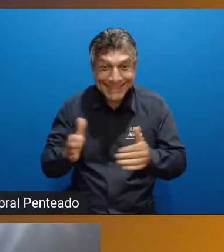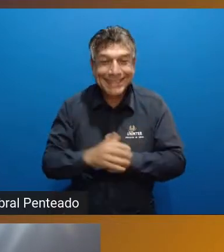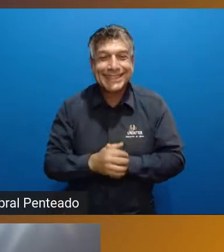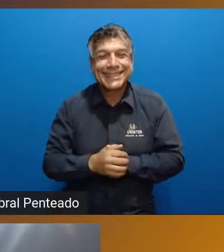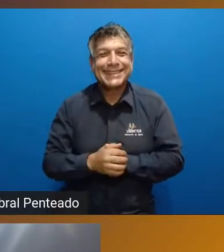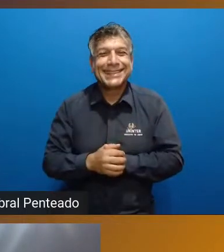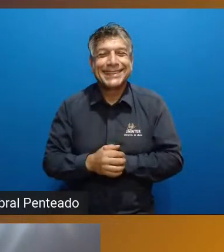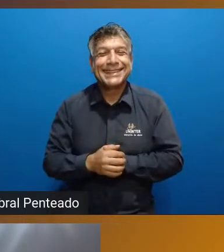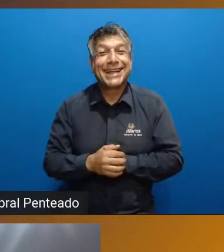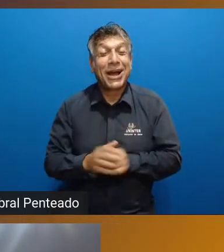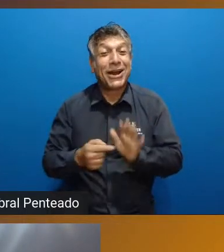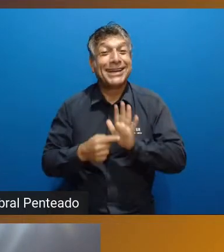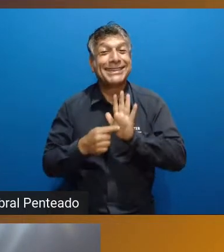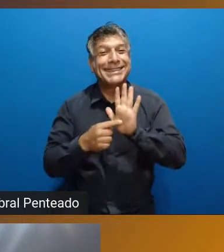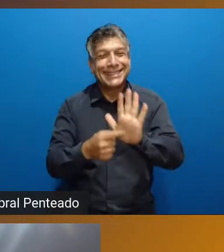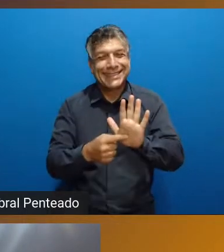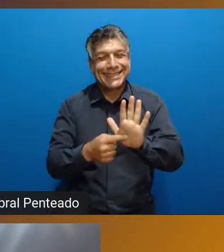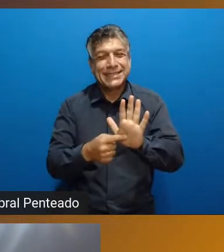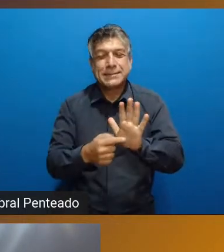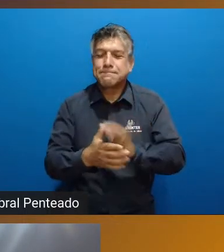apresentações.